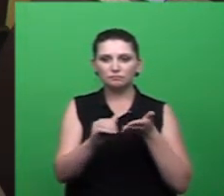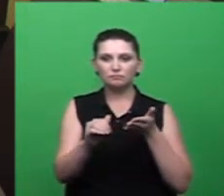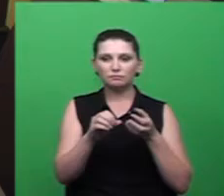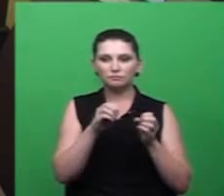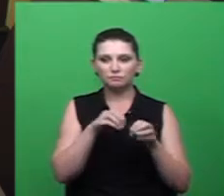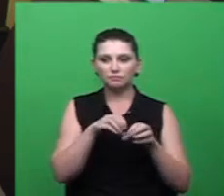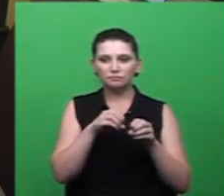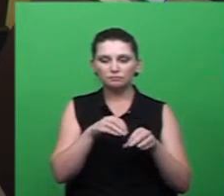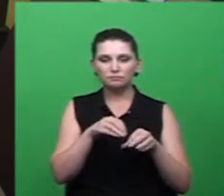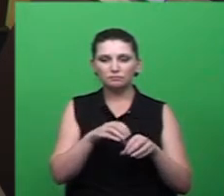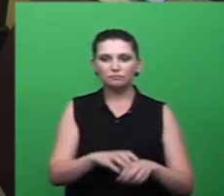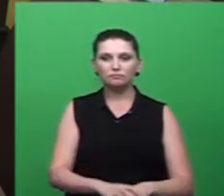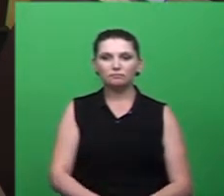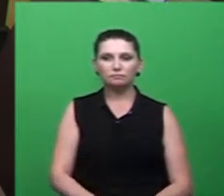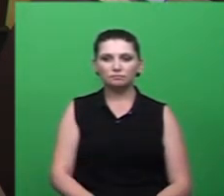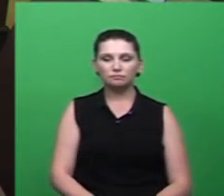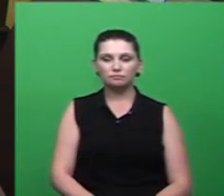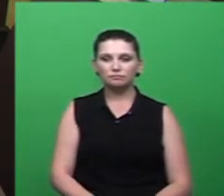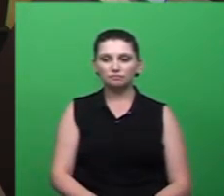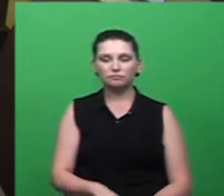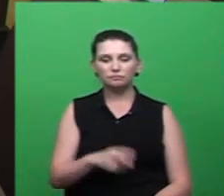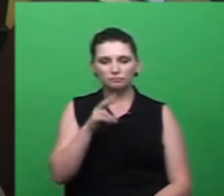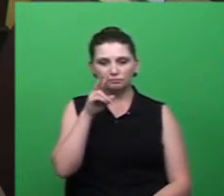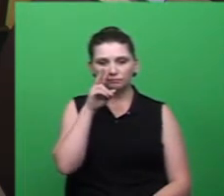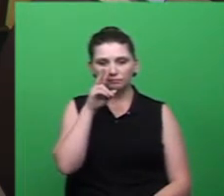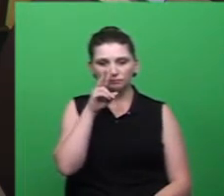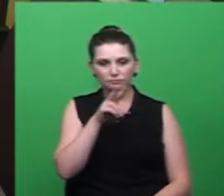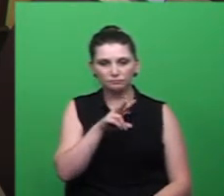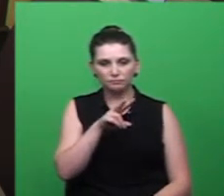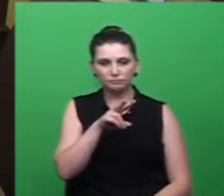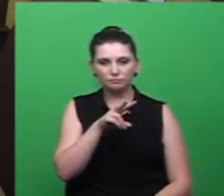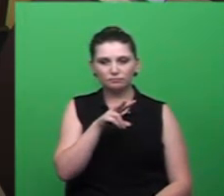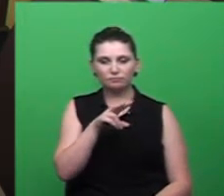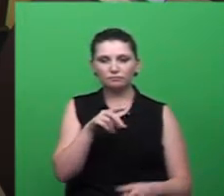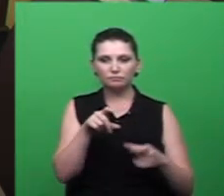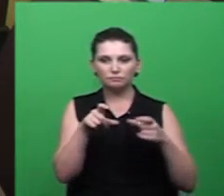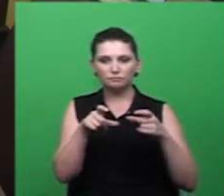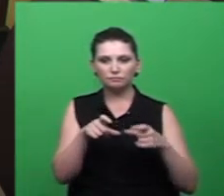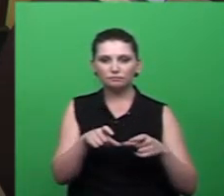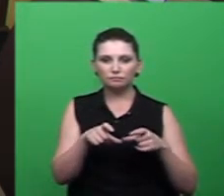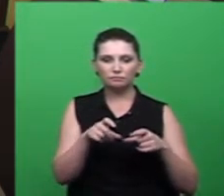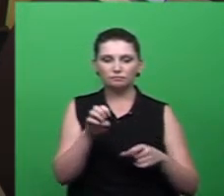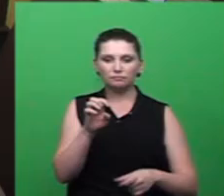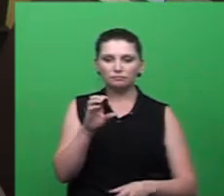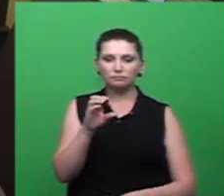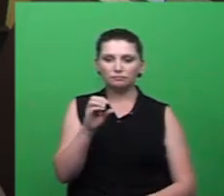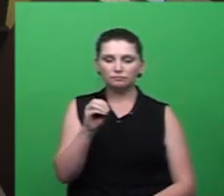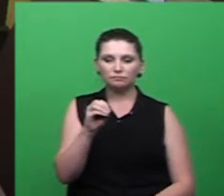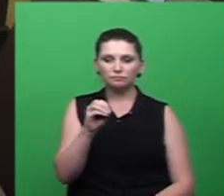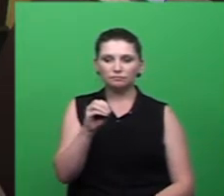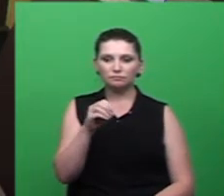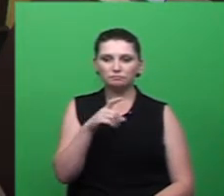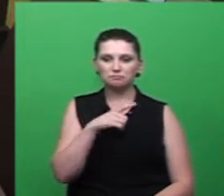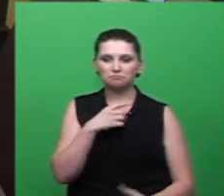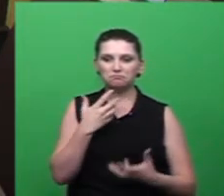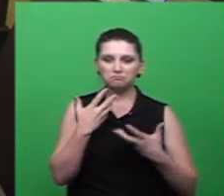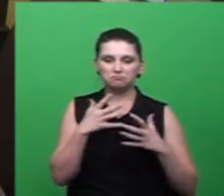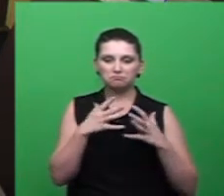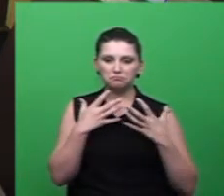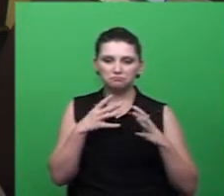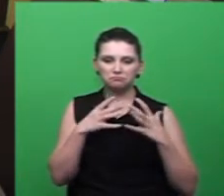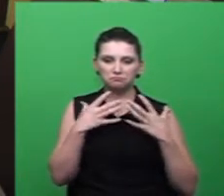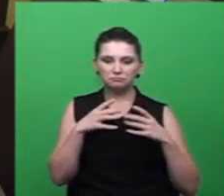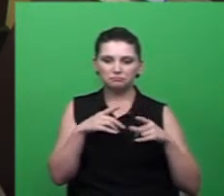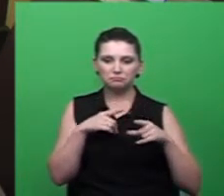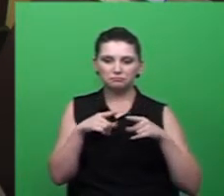de educação também eu visitei o Ecoponto e quero dar os parabéns pelo trabalho que o Ecoponto